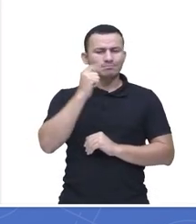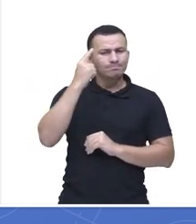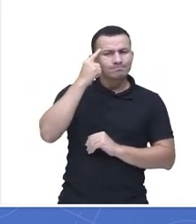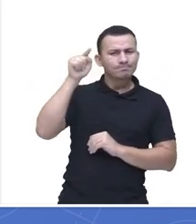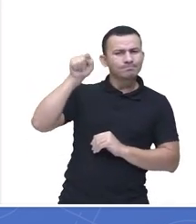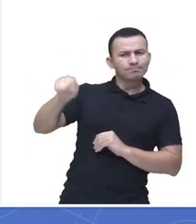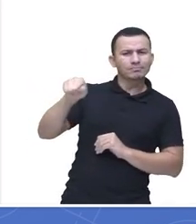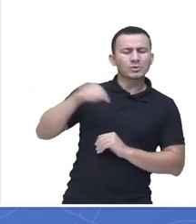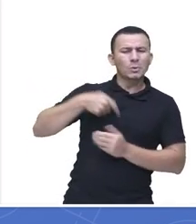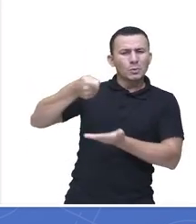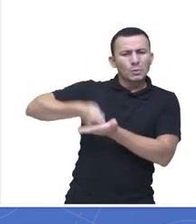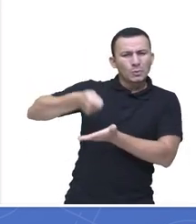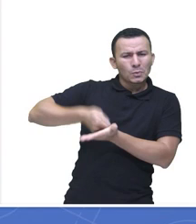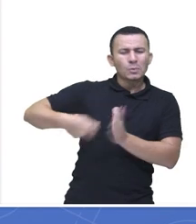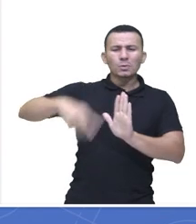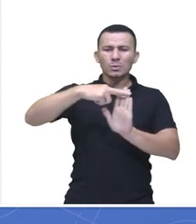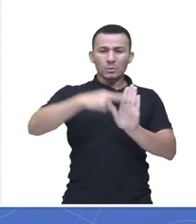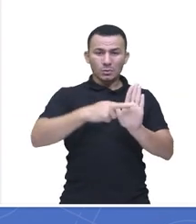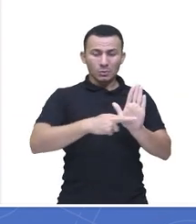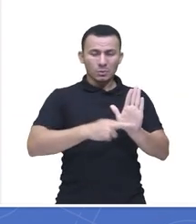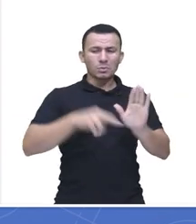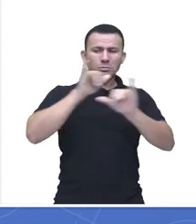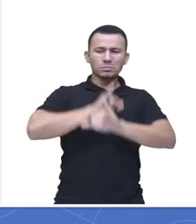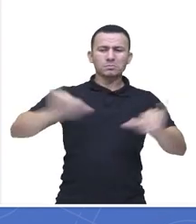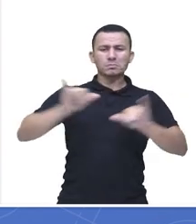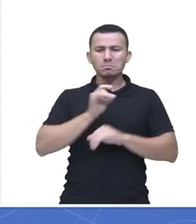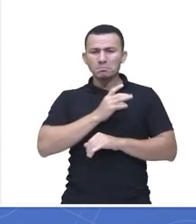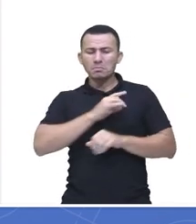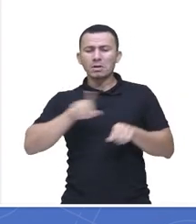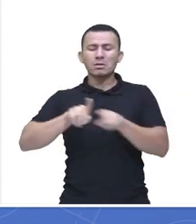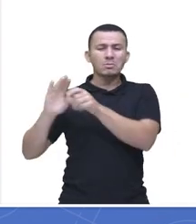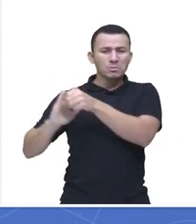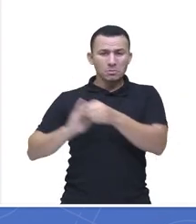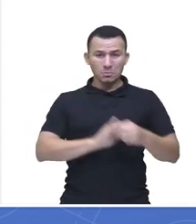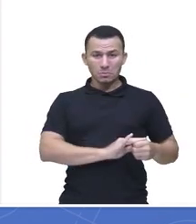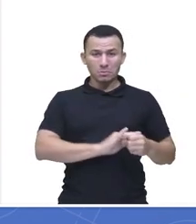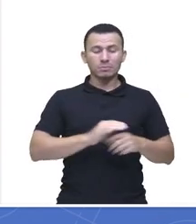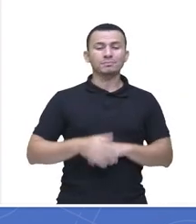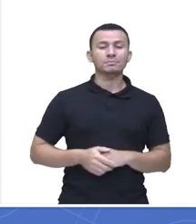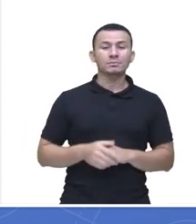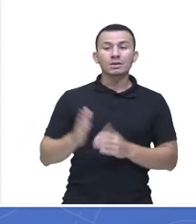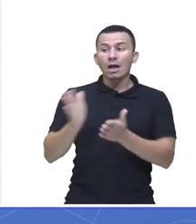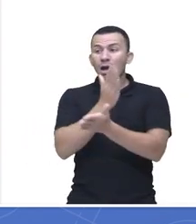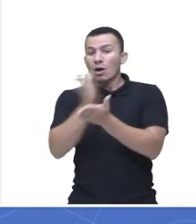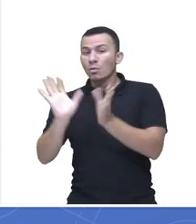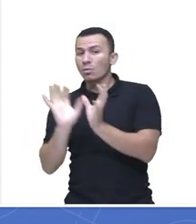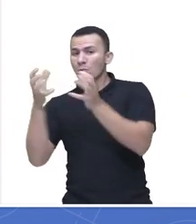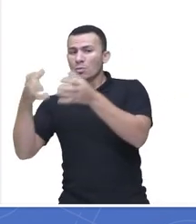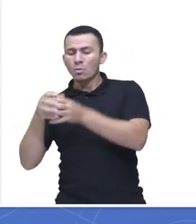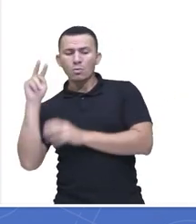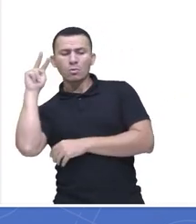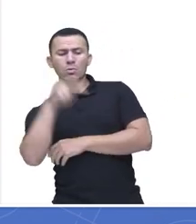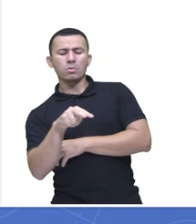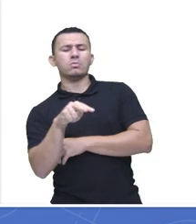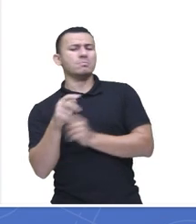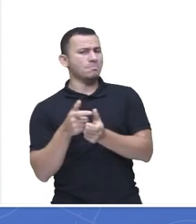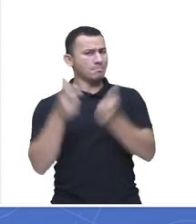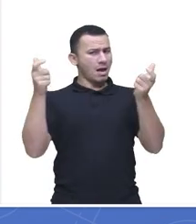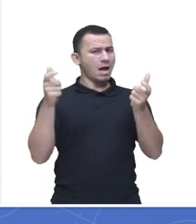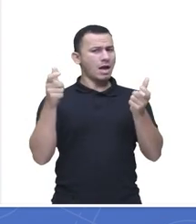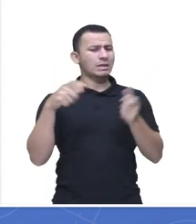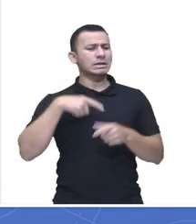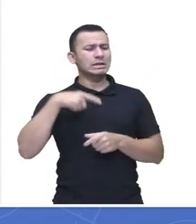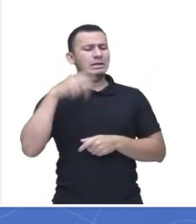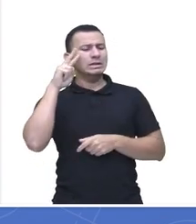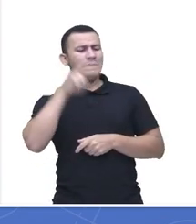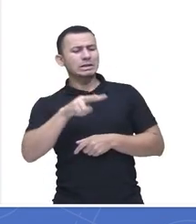a um regime extremista que pregou o medo e a repressão. E para outros tantos, talvez a maioria, as marcas de